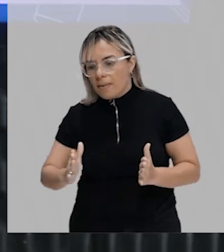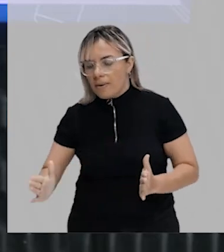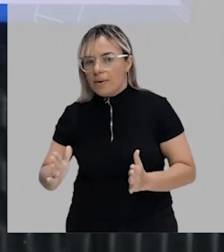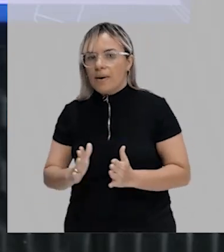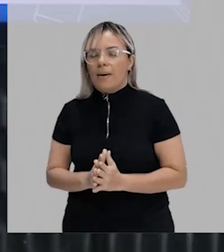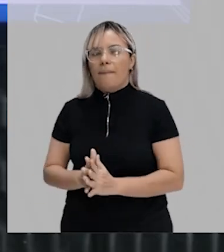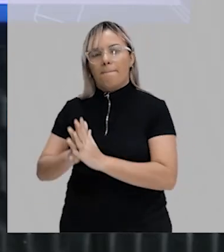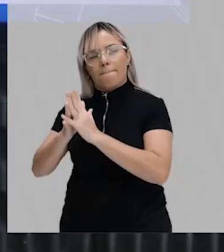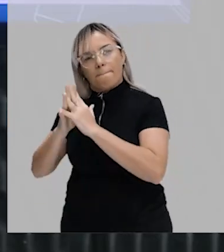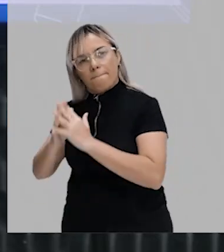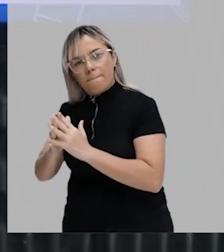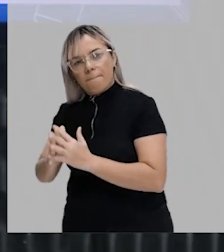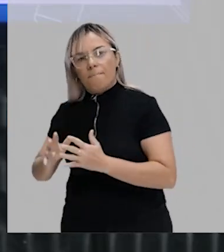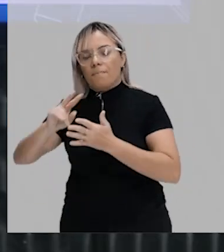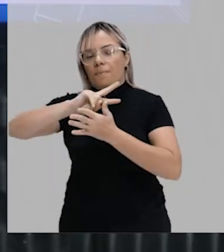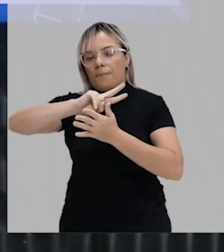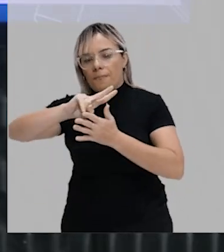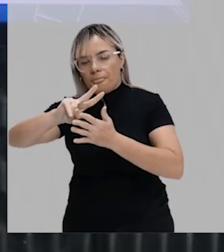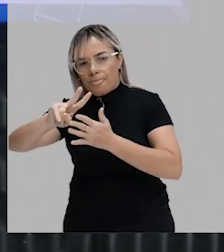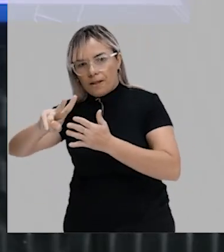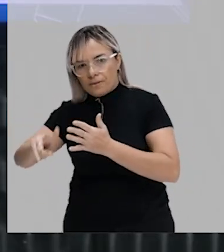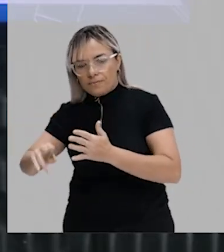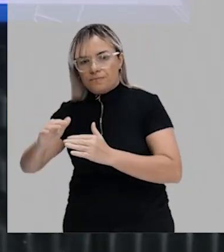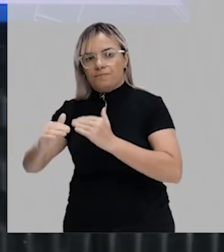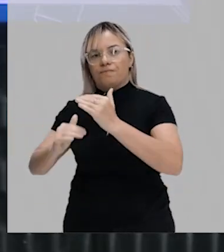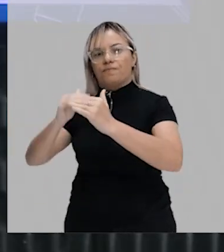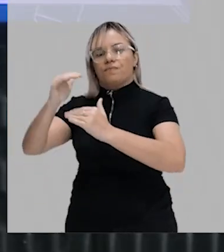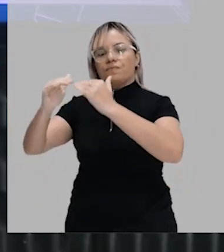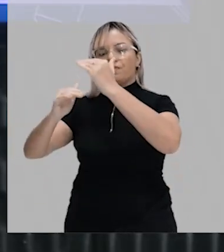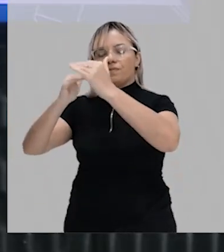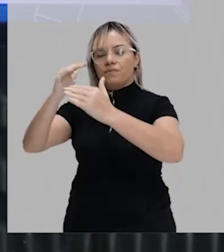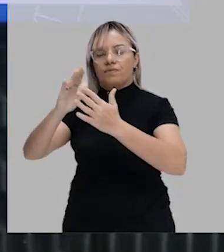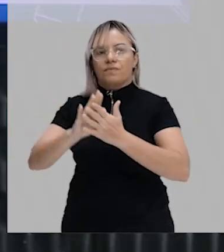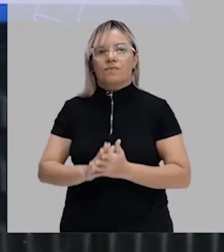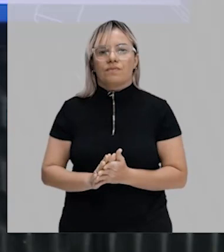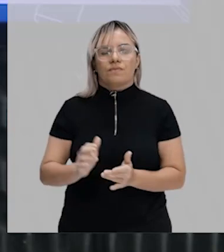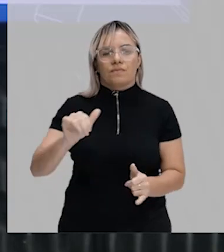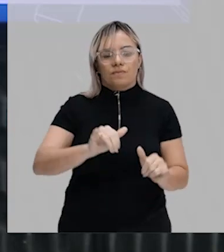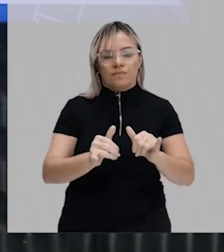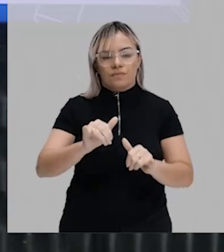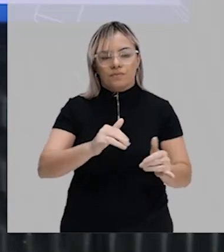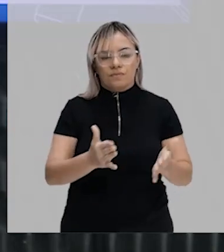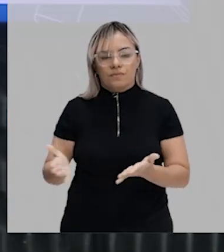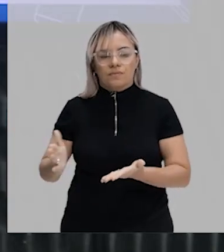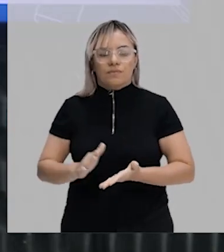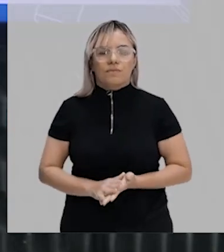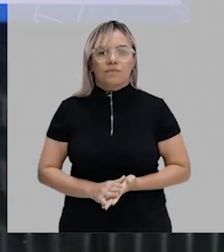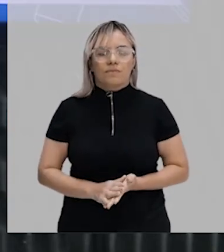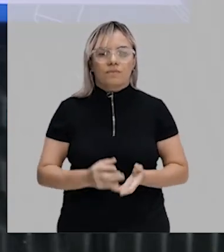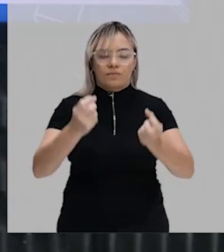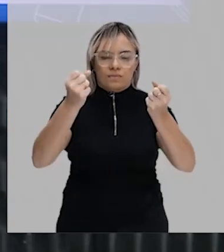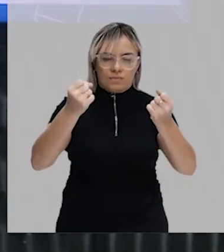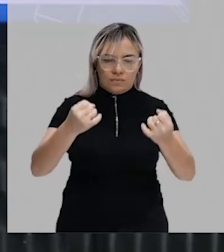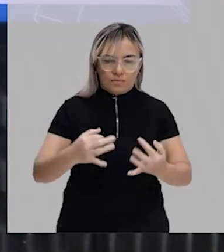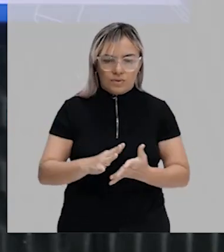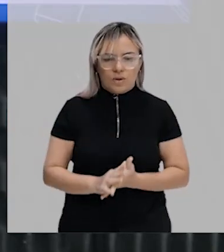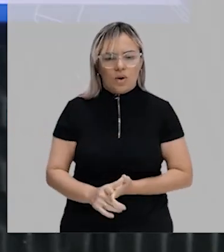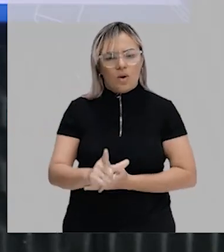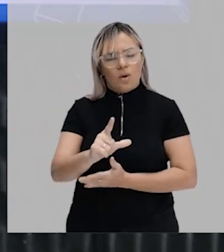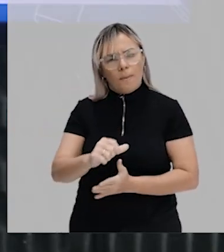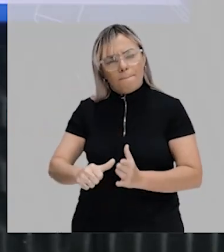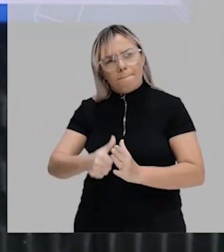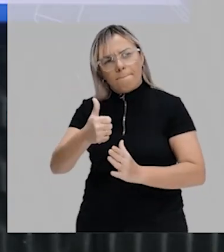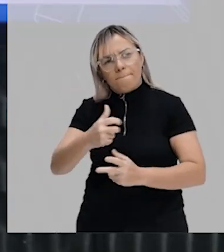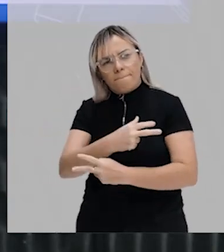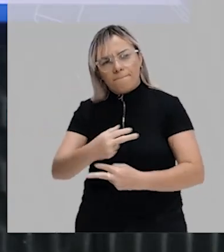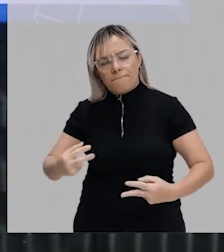evolução química. Então a gente vai falar um pouco sobre como eram os primeiros seres